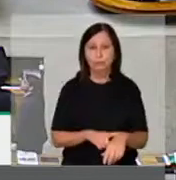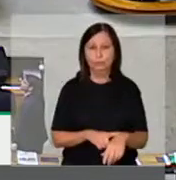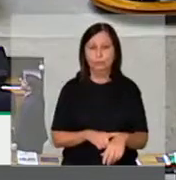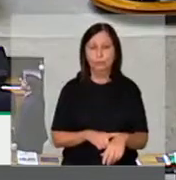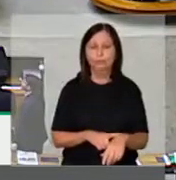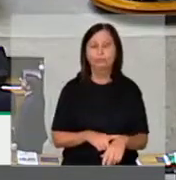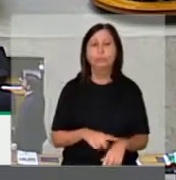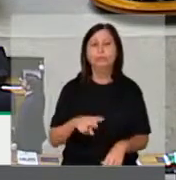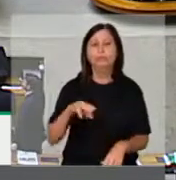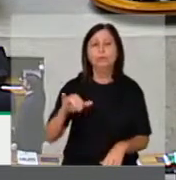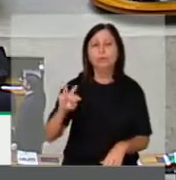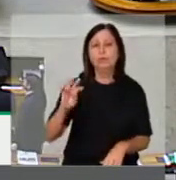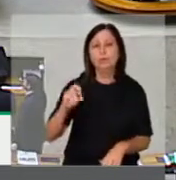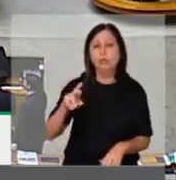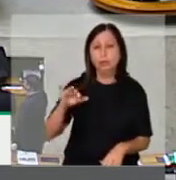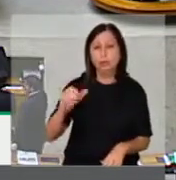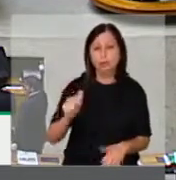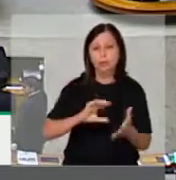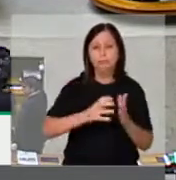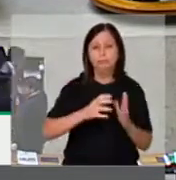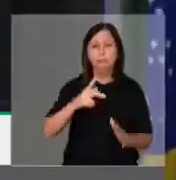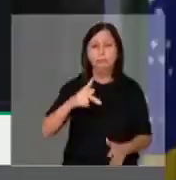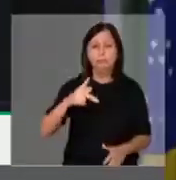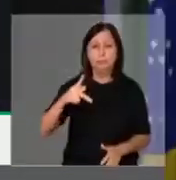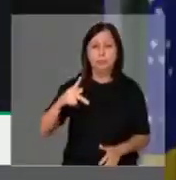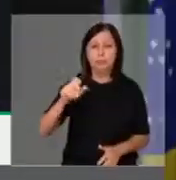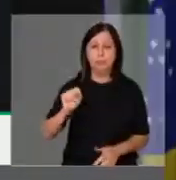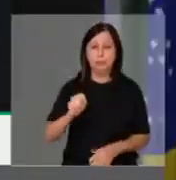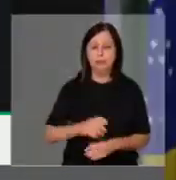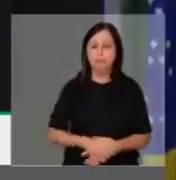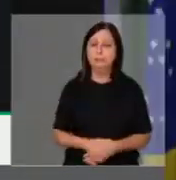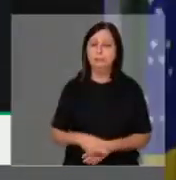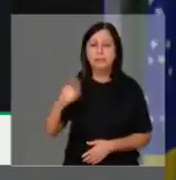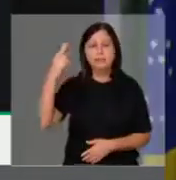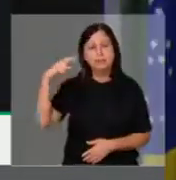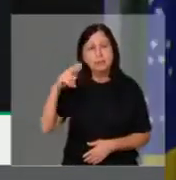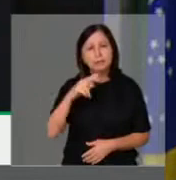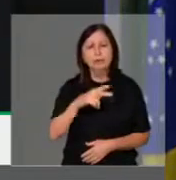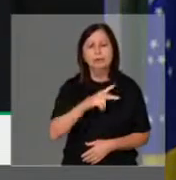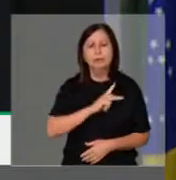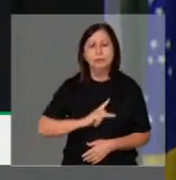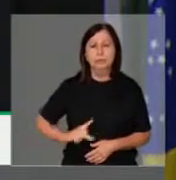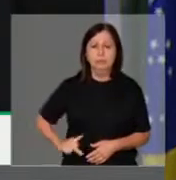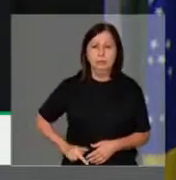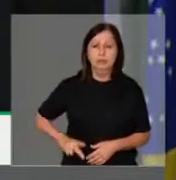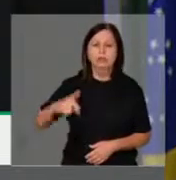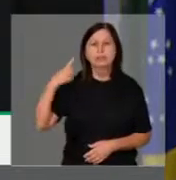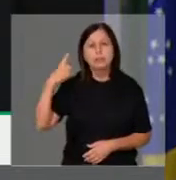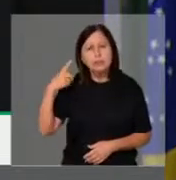A vitória, três minutos pelo PPS. Senhora Presidente, senhoras e senhores deputados,